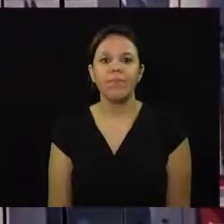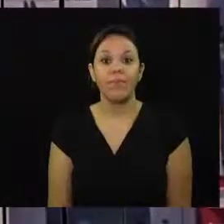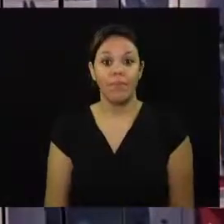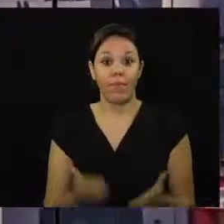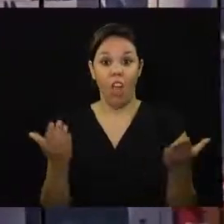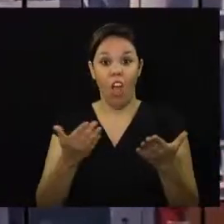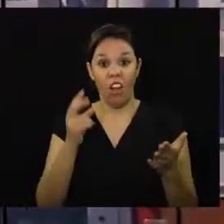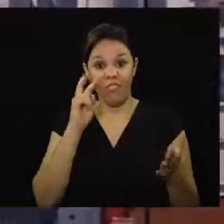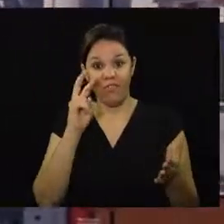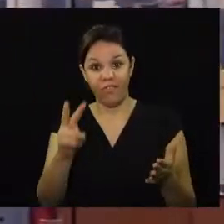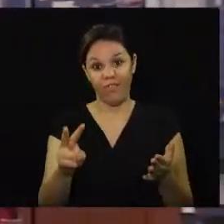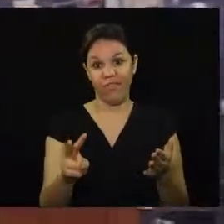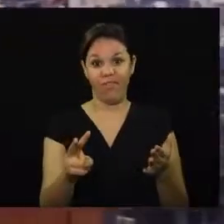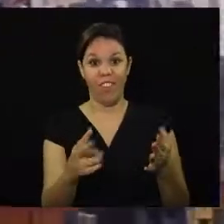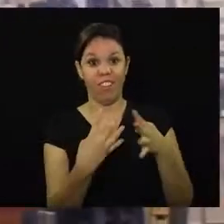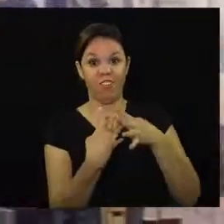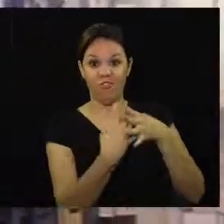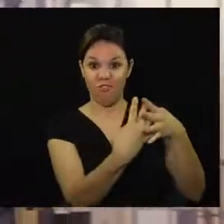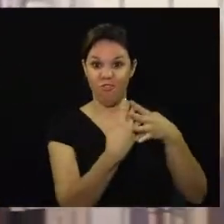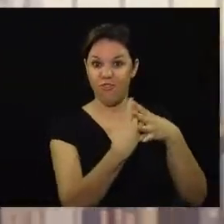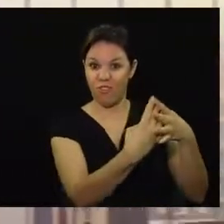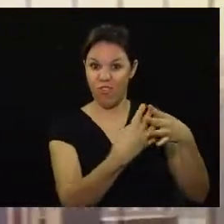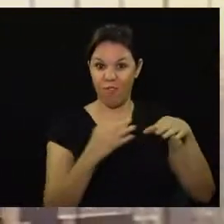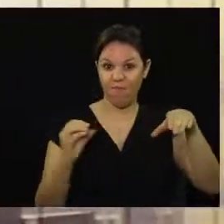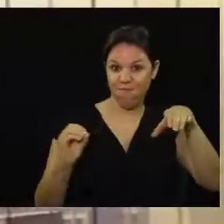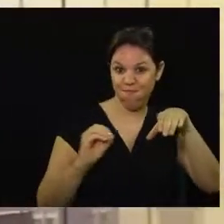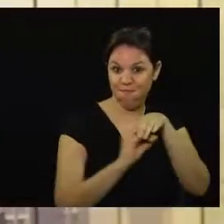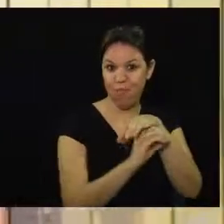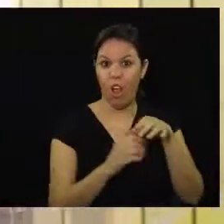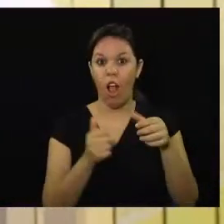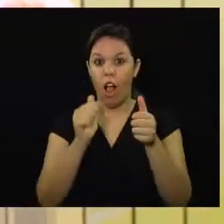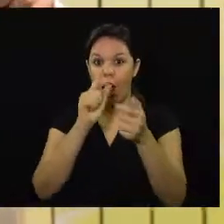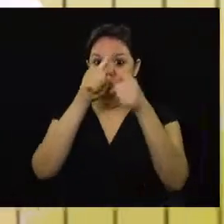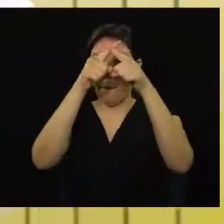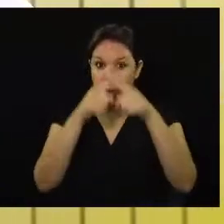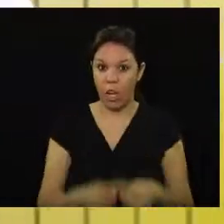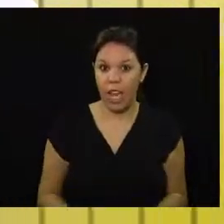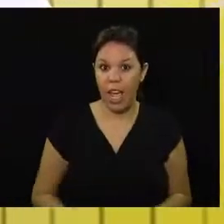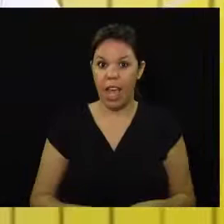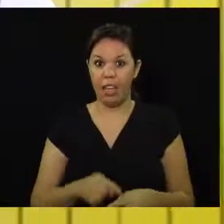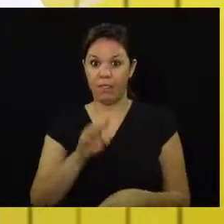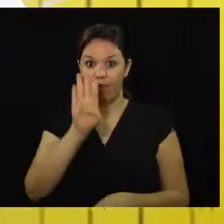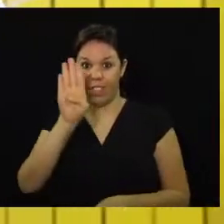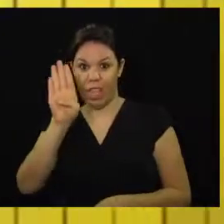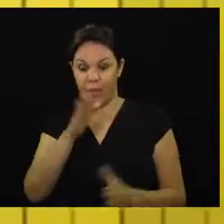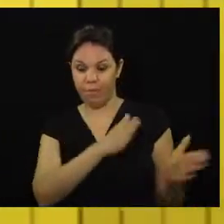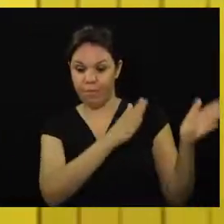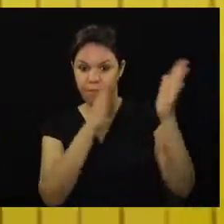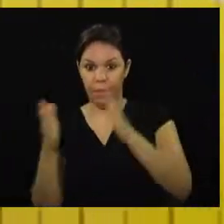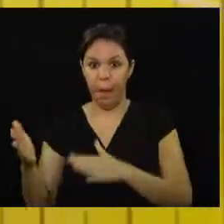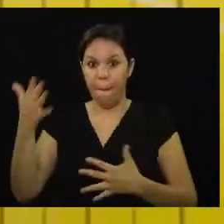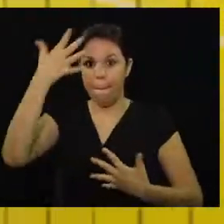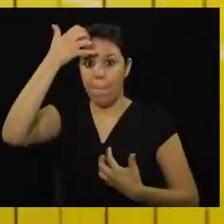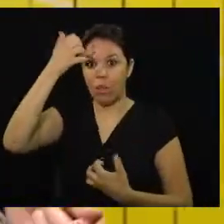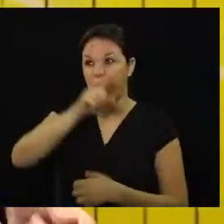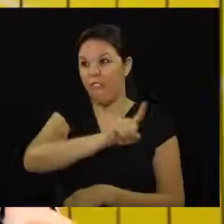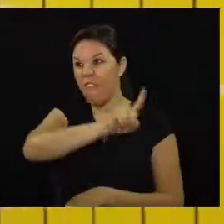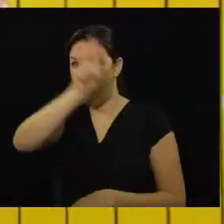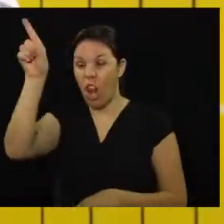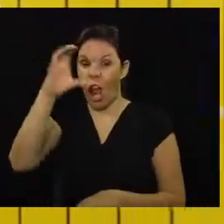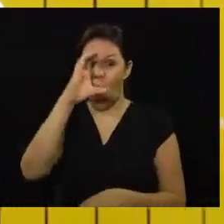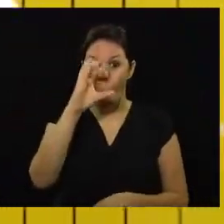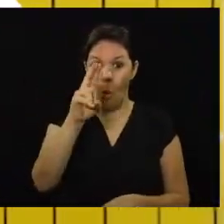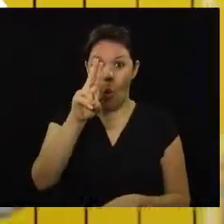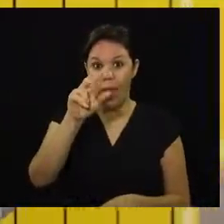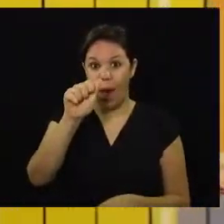hora de balançar as redes pelo Campeonato Brasileiro da Série B pela sexta rodada a Ponte Preta foi até Cuiabá